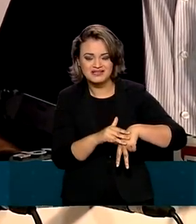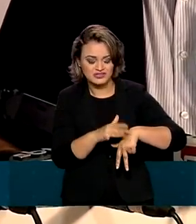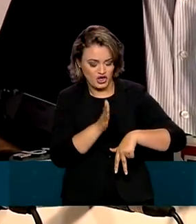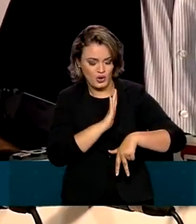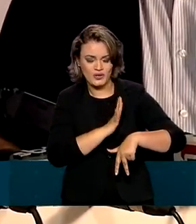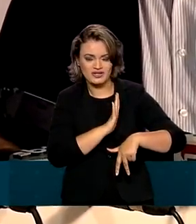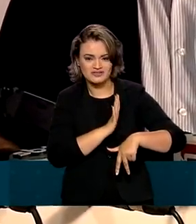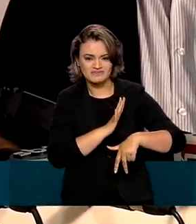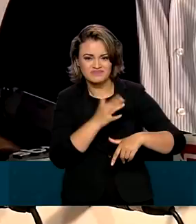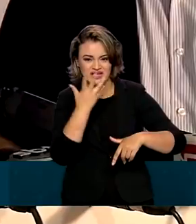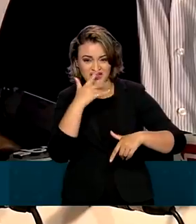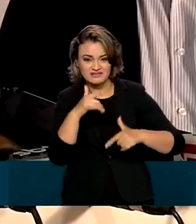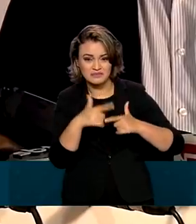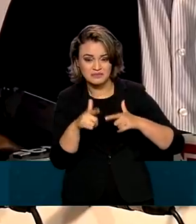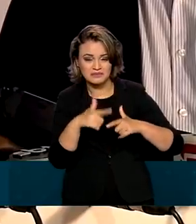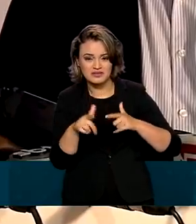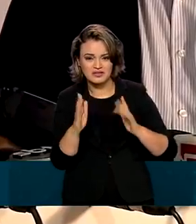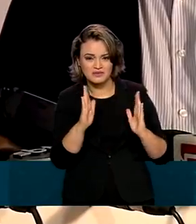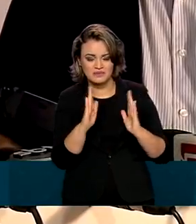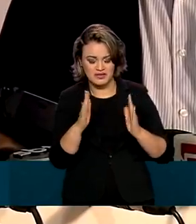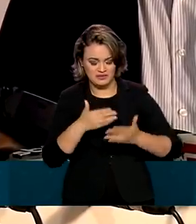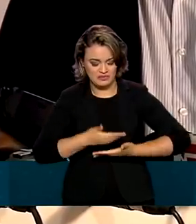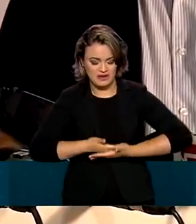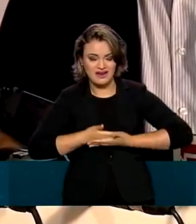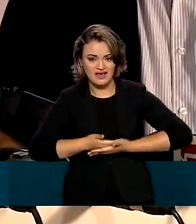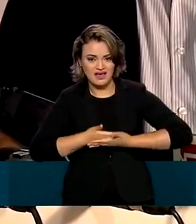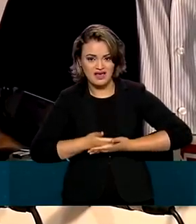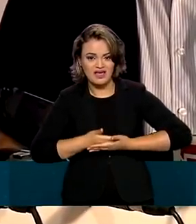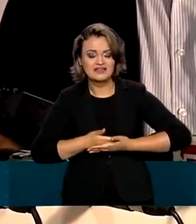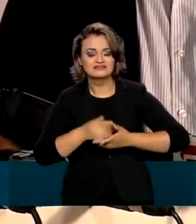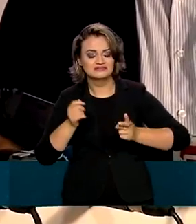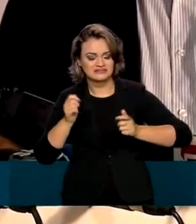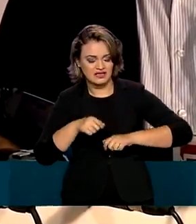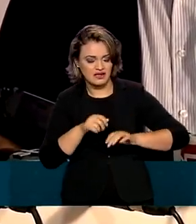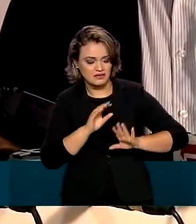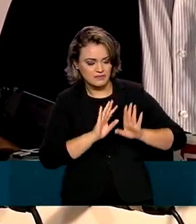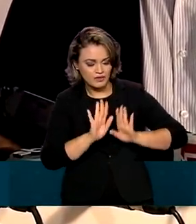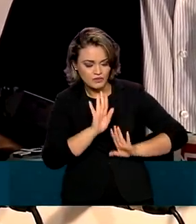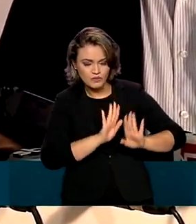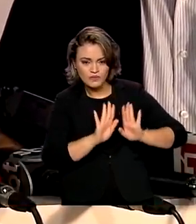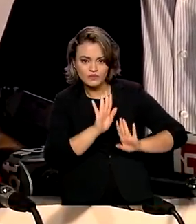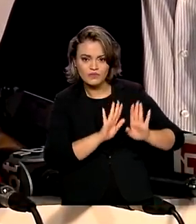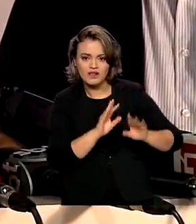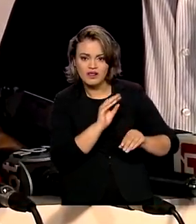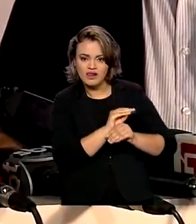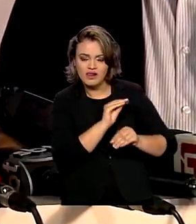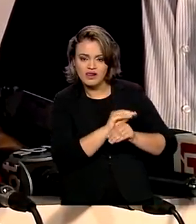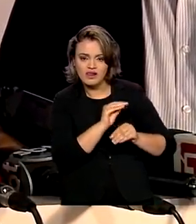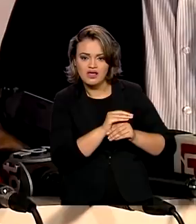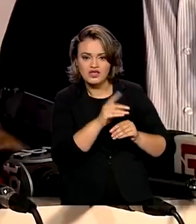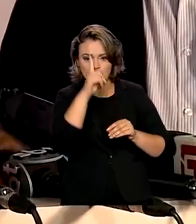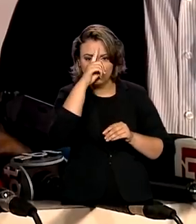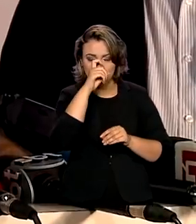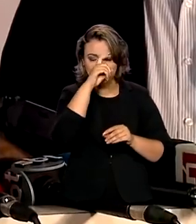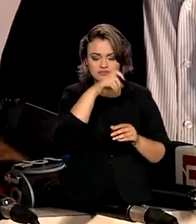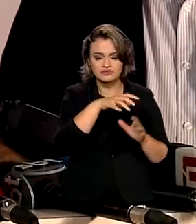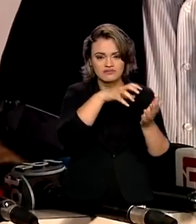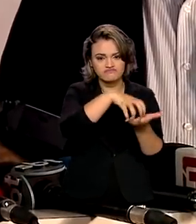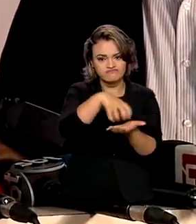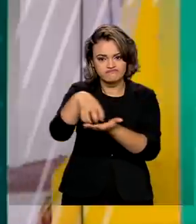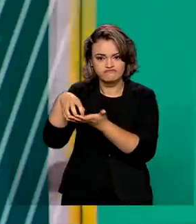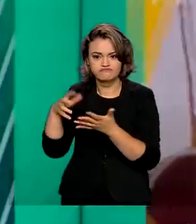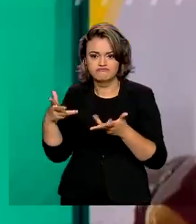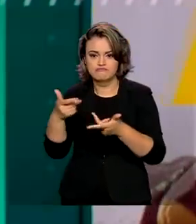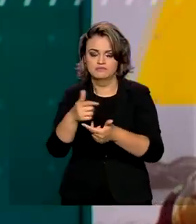congênitas complexas, sobretudo na fase neonatal, eles possam ser alocados nos hospitais de